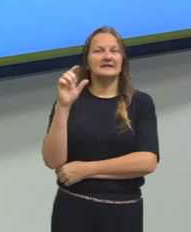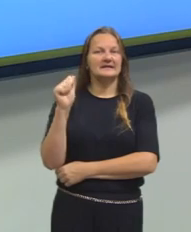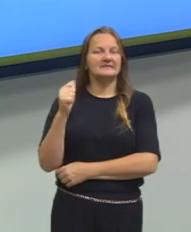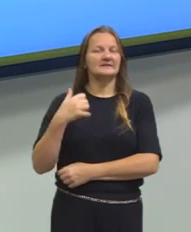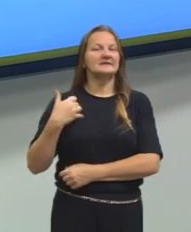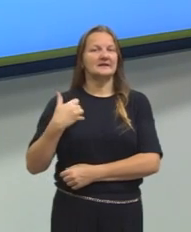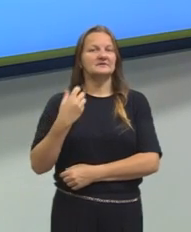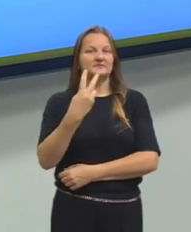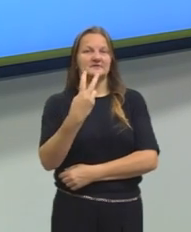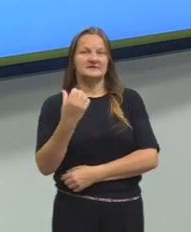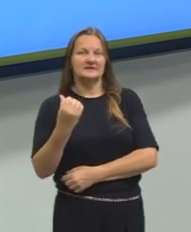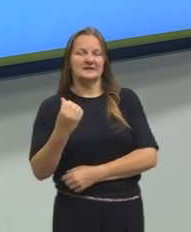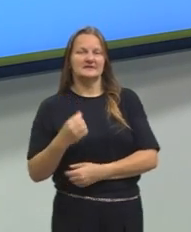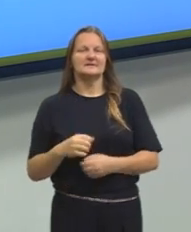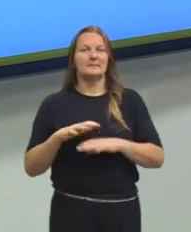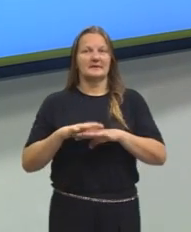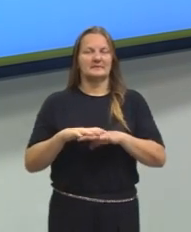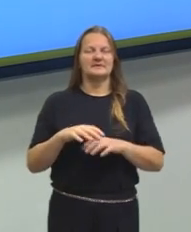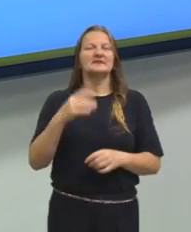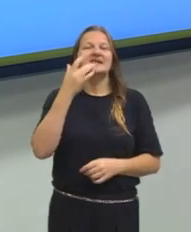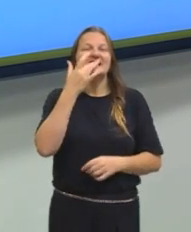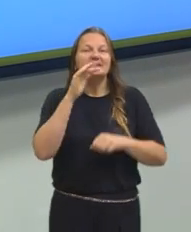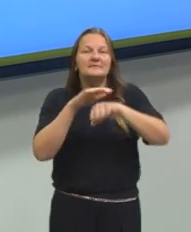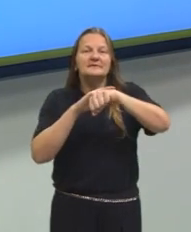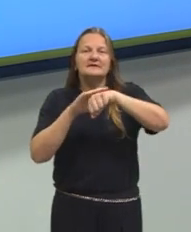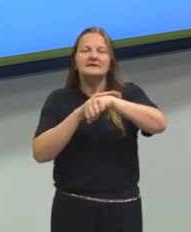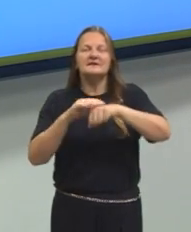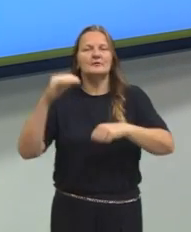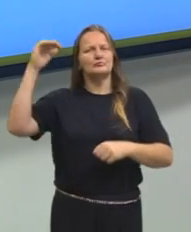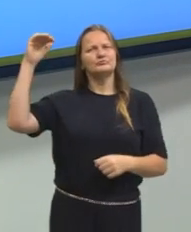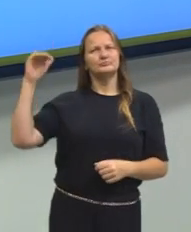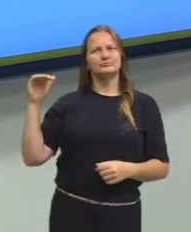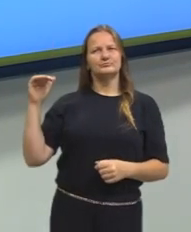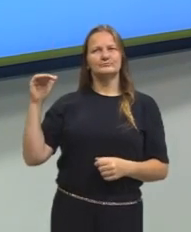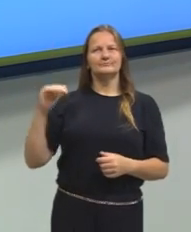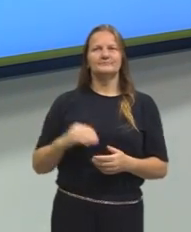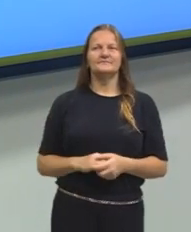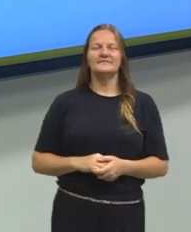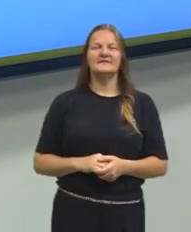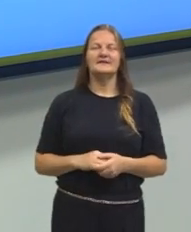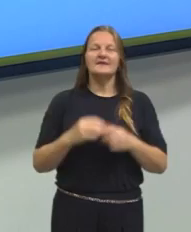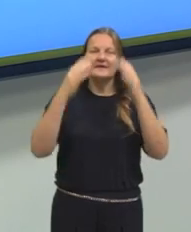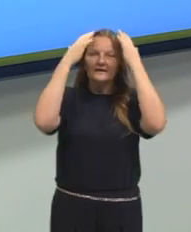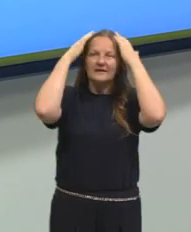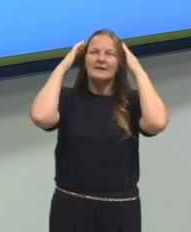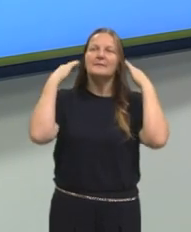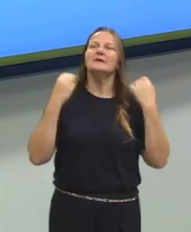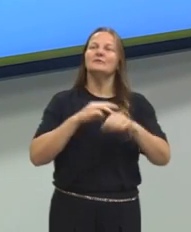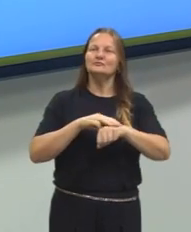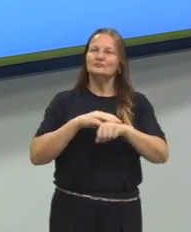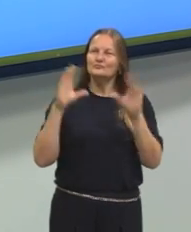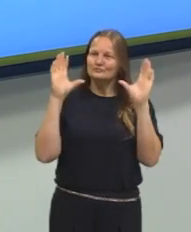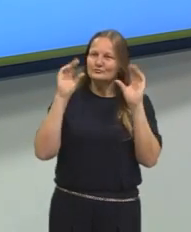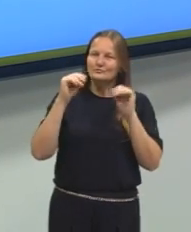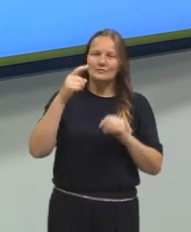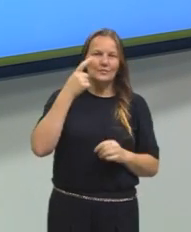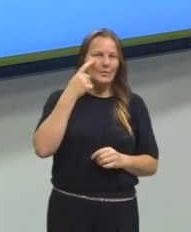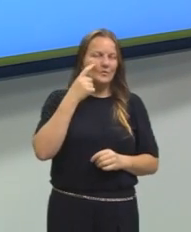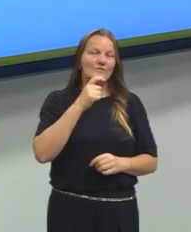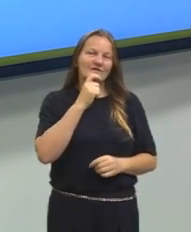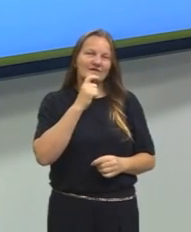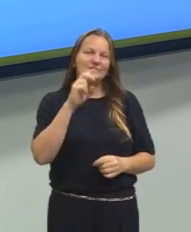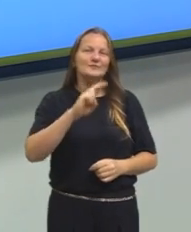26 anos, sou branca, de baixa estatura, cabelos castanhos escuros, olhos verdes,